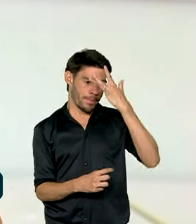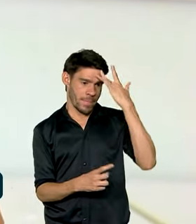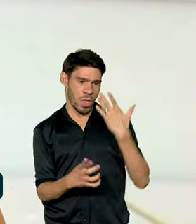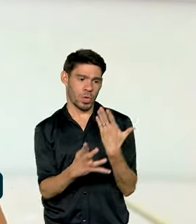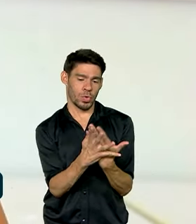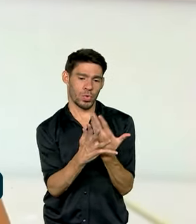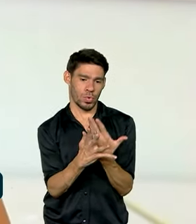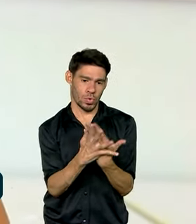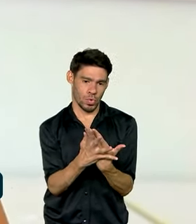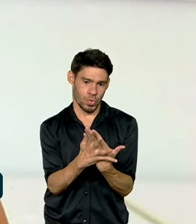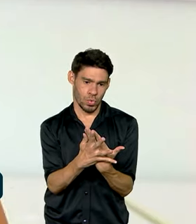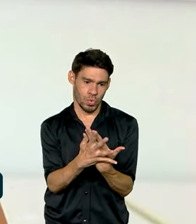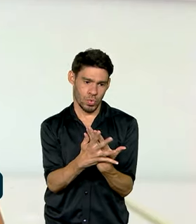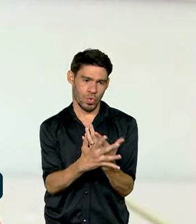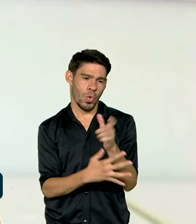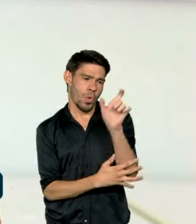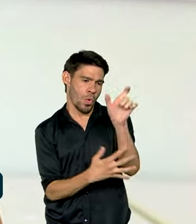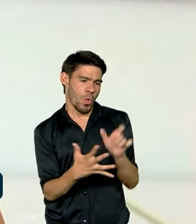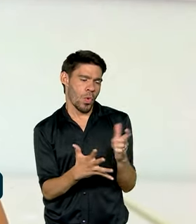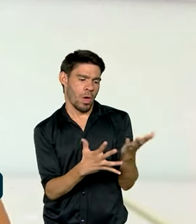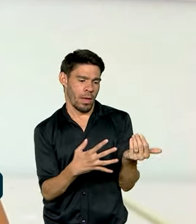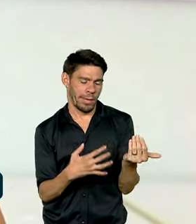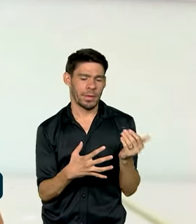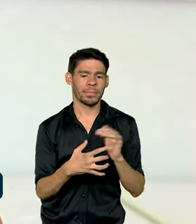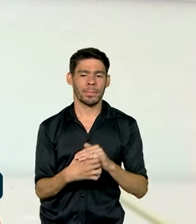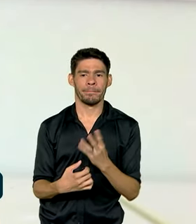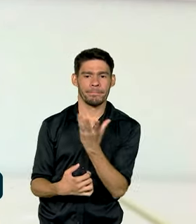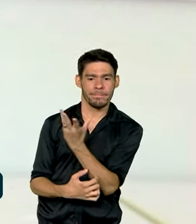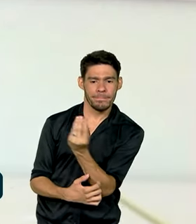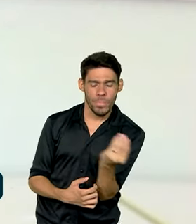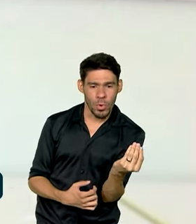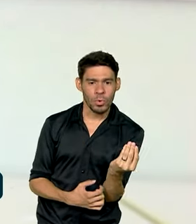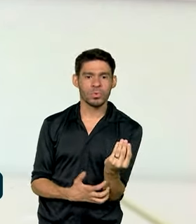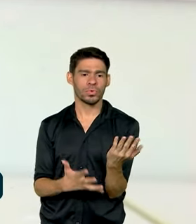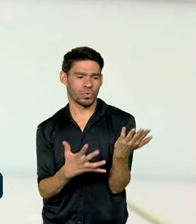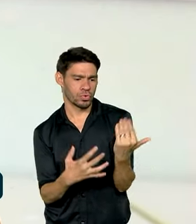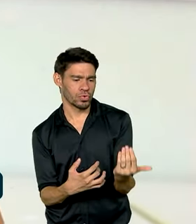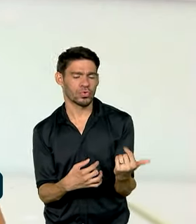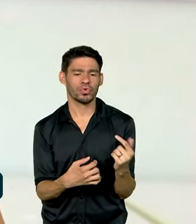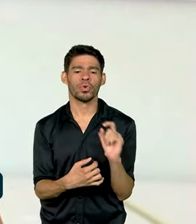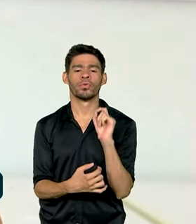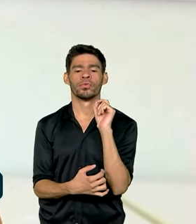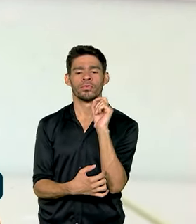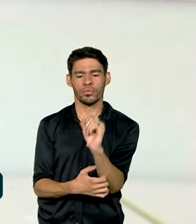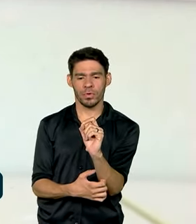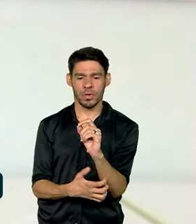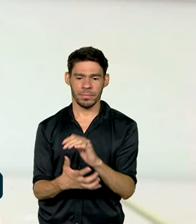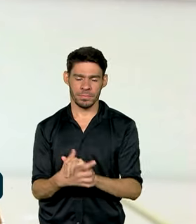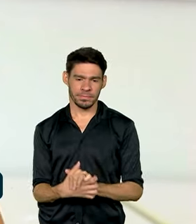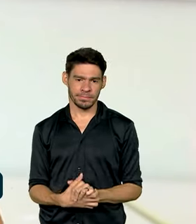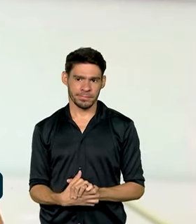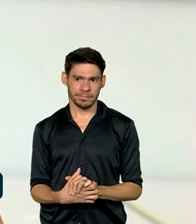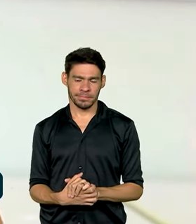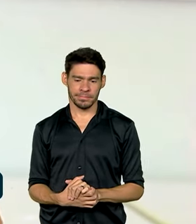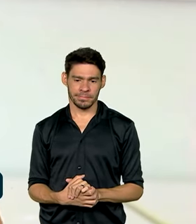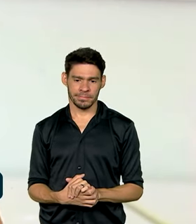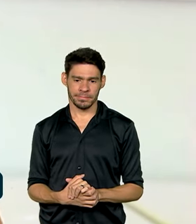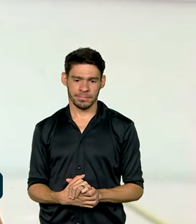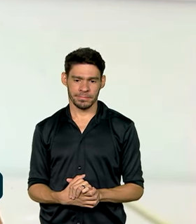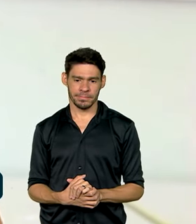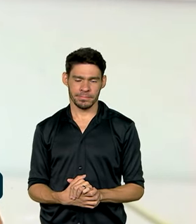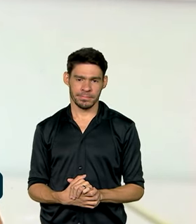desses jovens e muitos deles acabam deixando